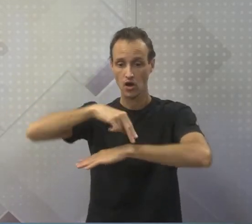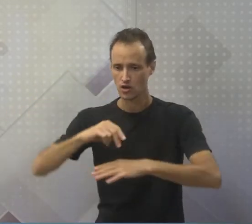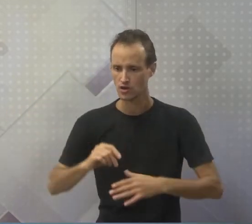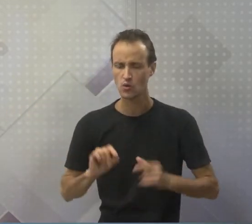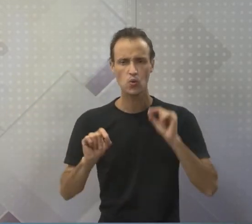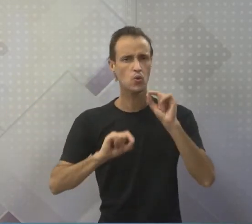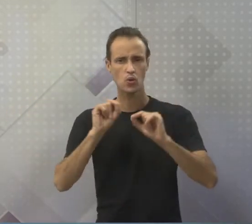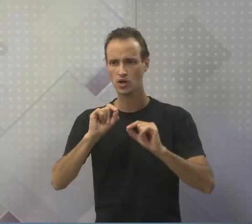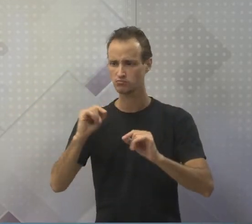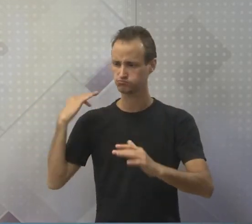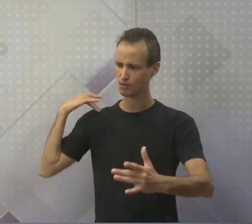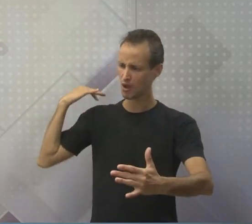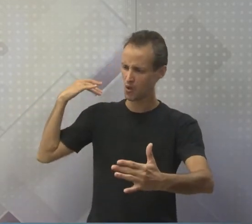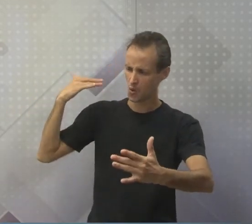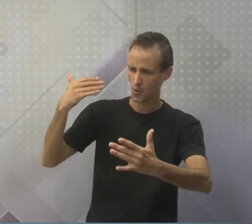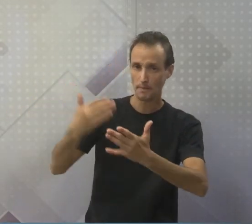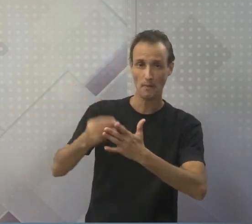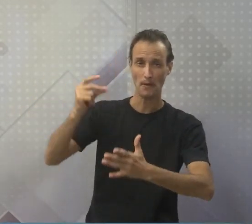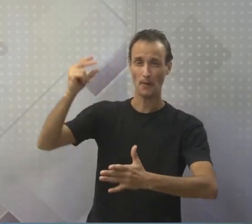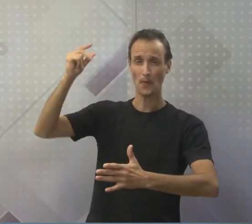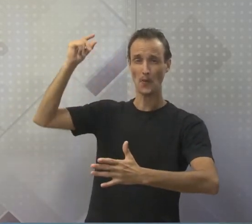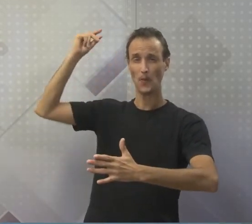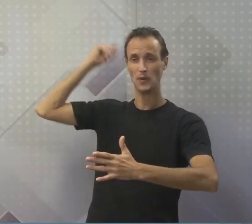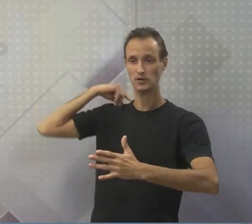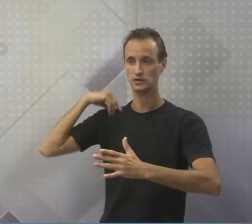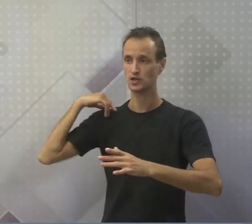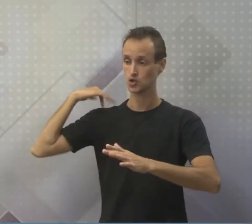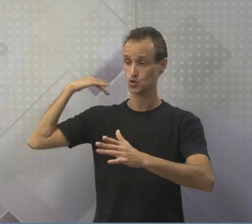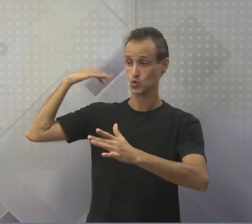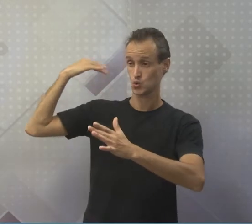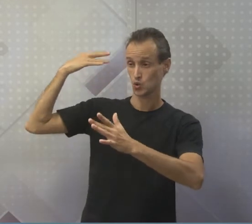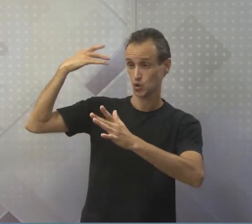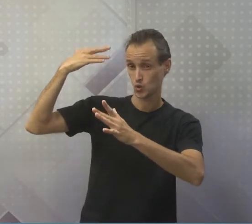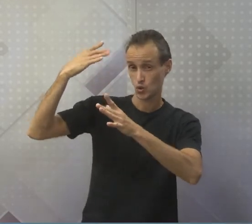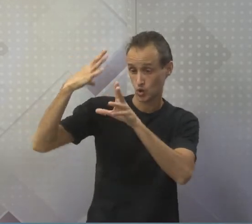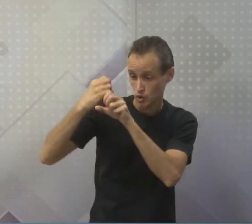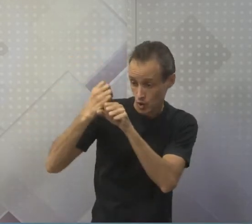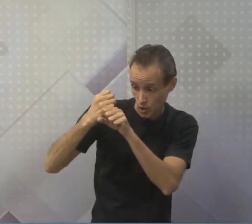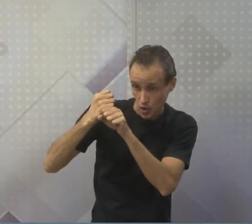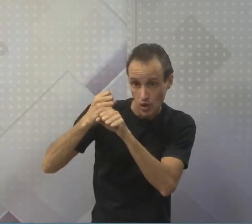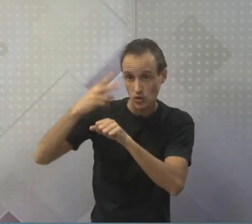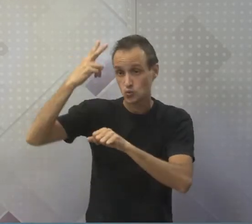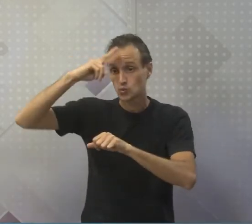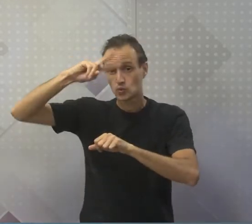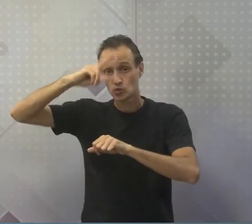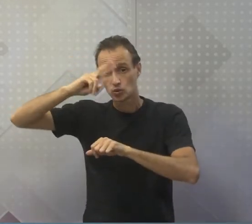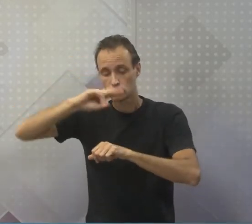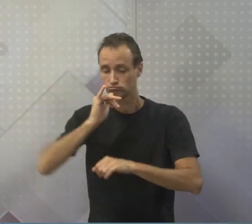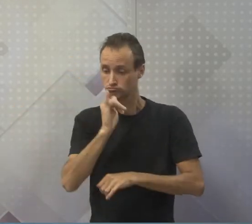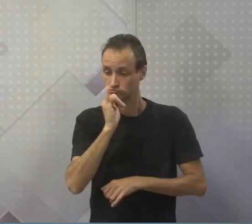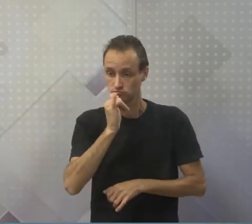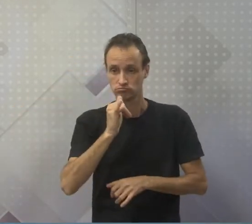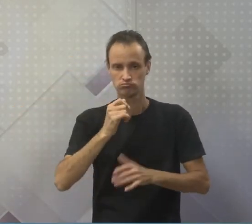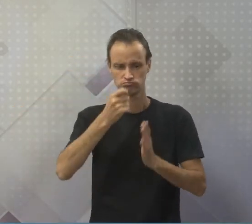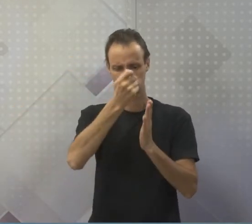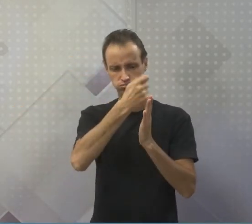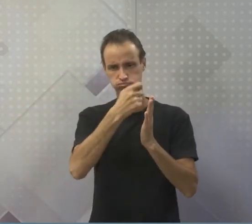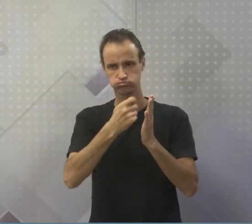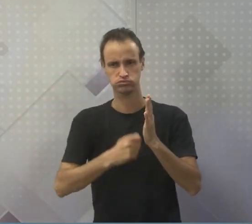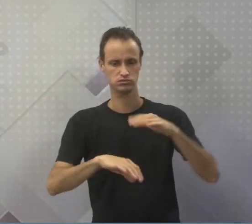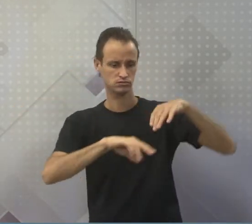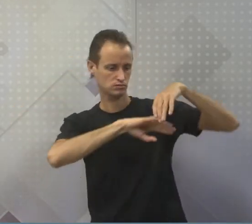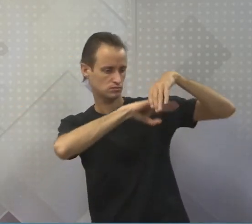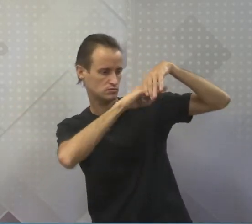anos para cá, a gente veio culturando, veio trazendo histórias e narrativas, escrevendo em